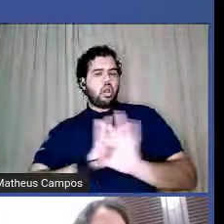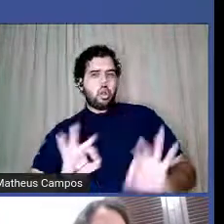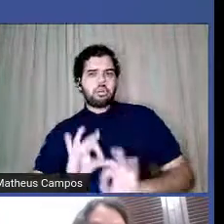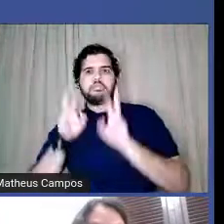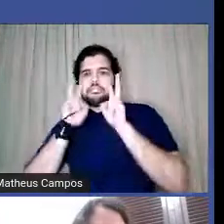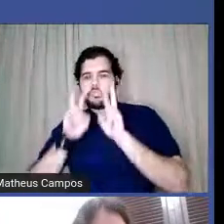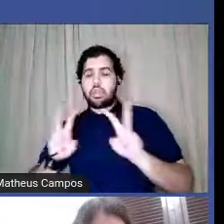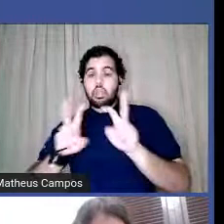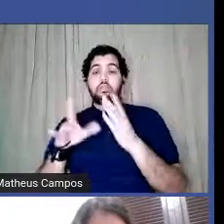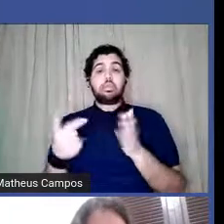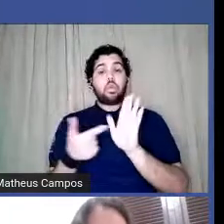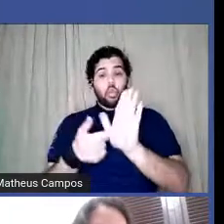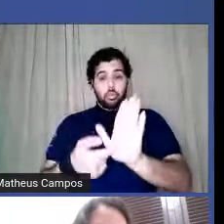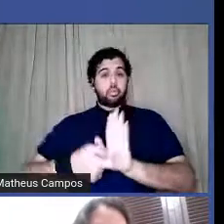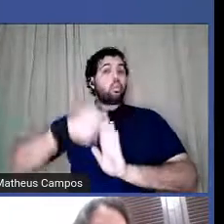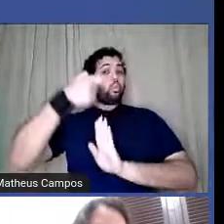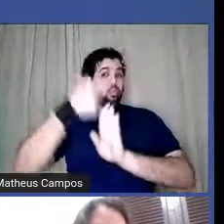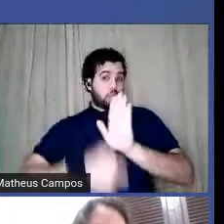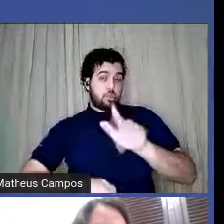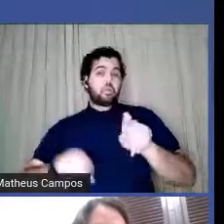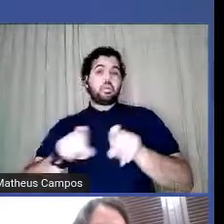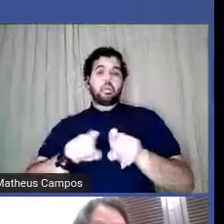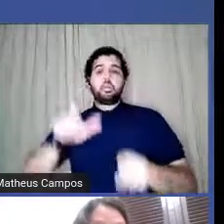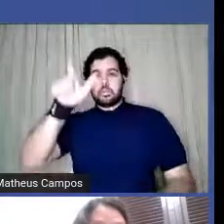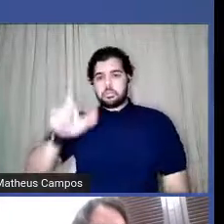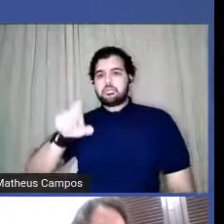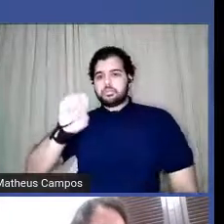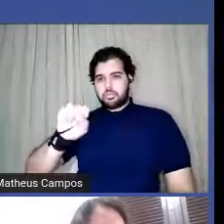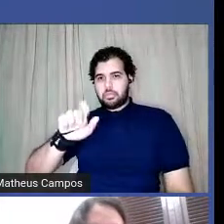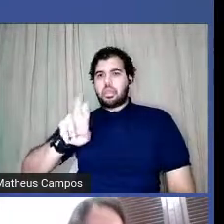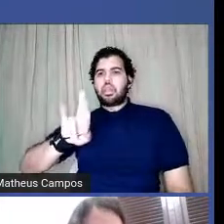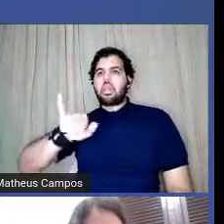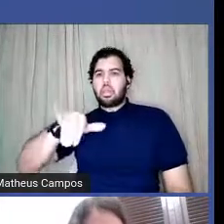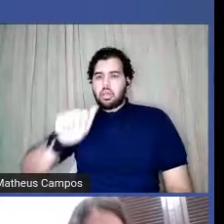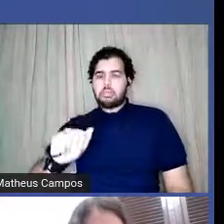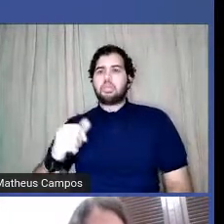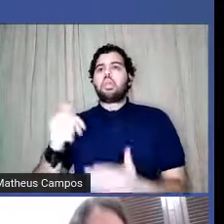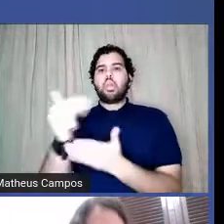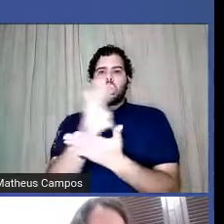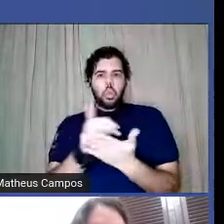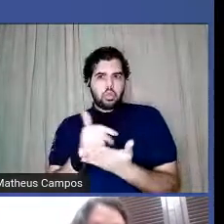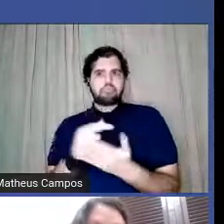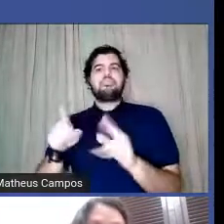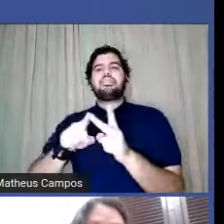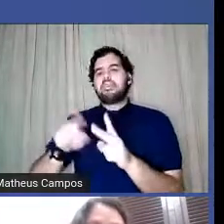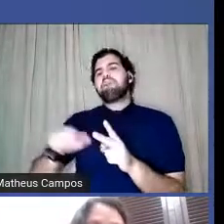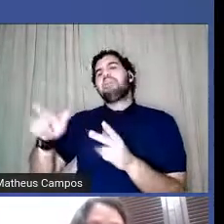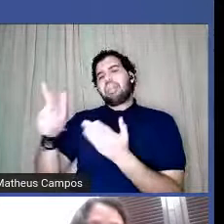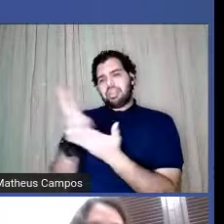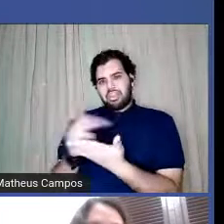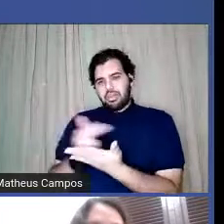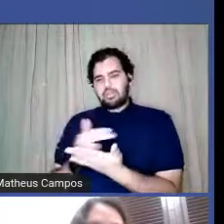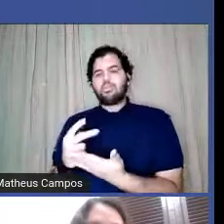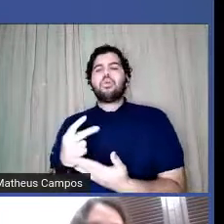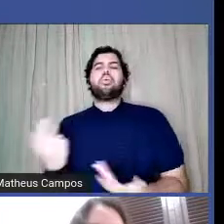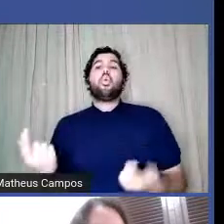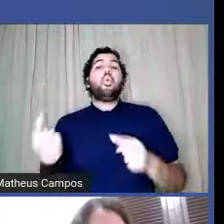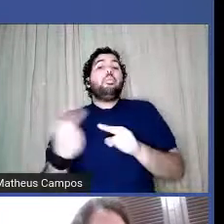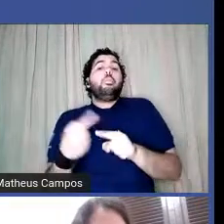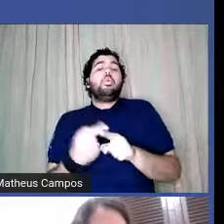trouxe esse texto, que é também da Sablina Cavalcante, e essa ilustração também é dela, pra trazer um pouco